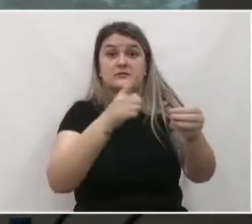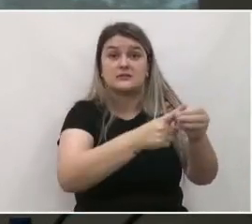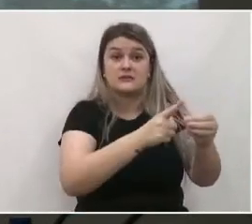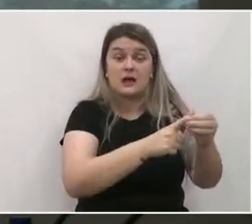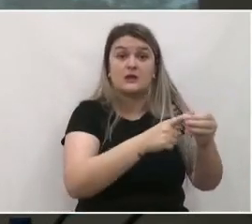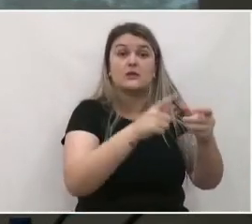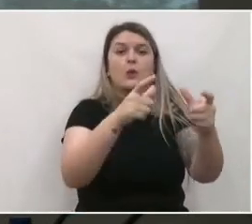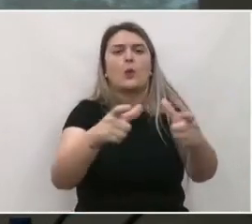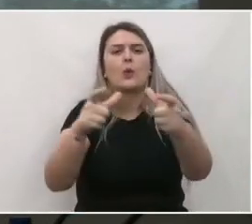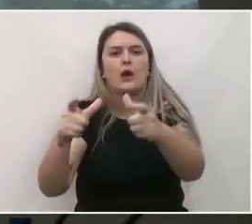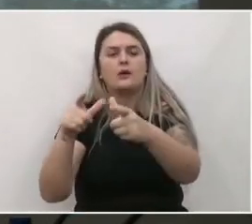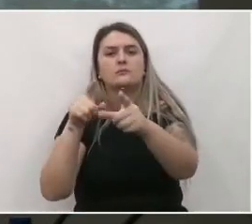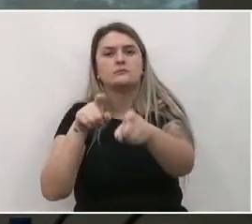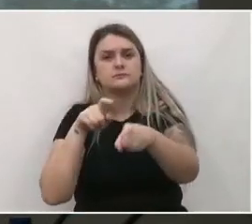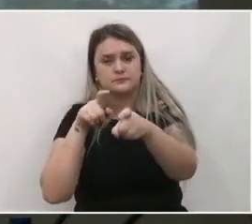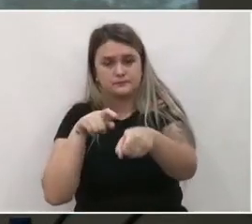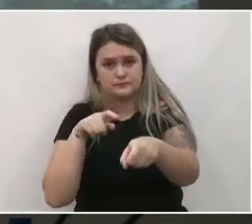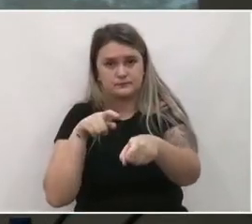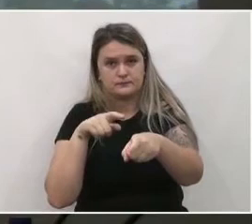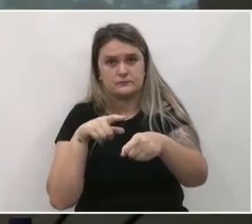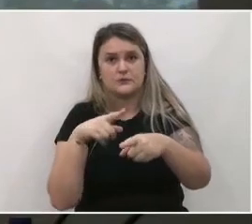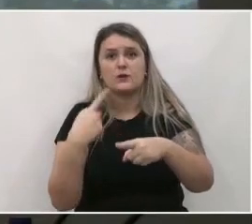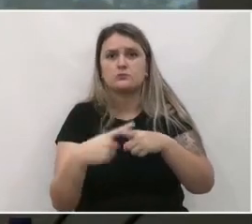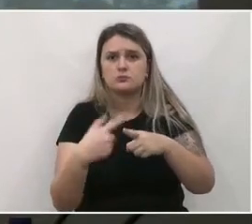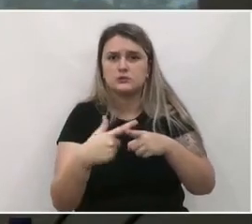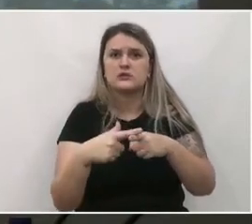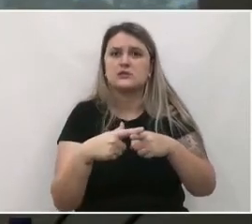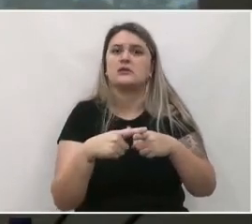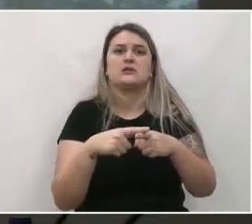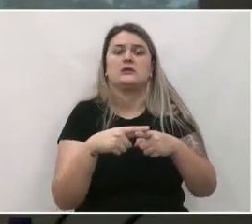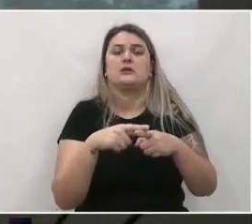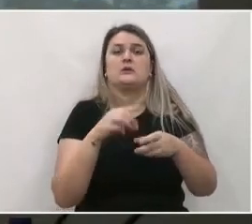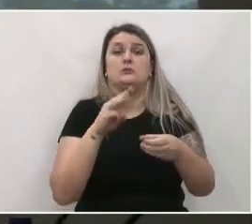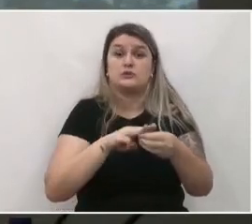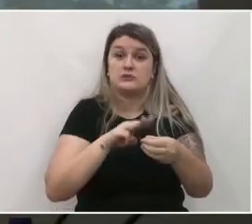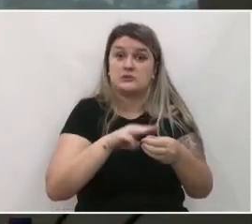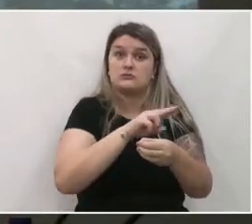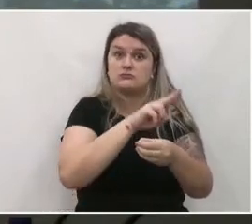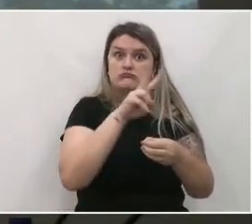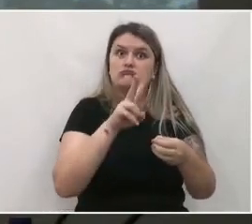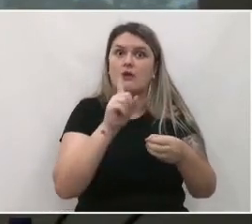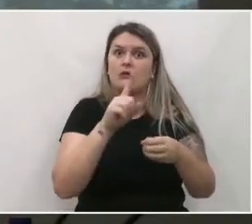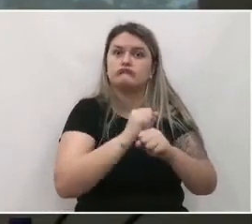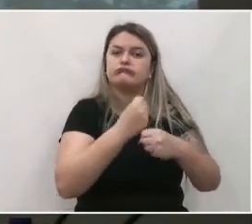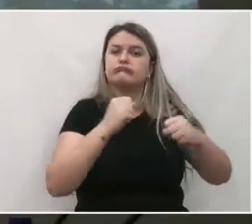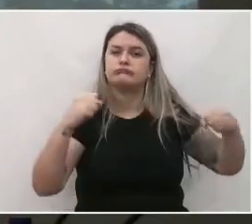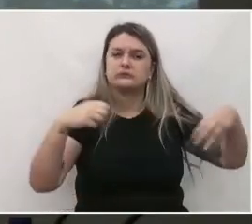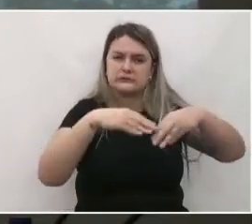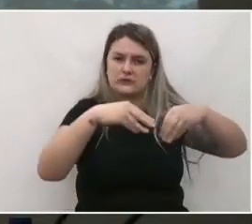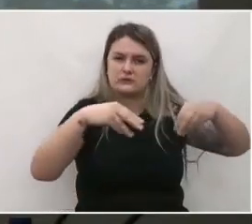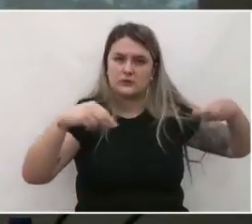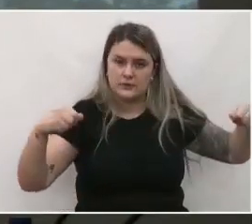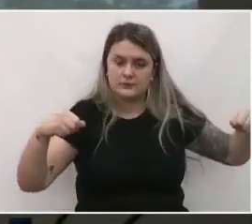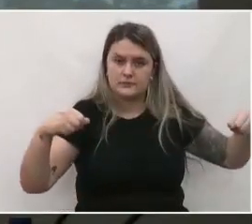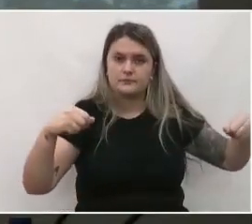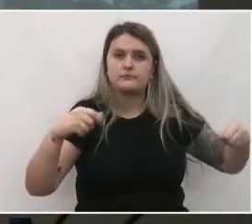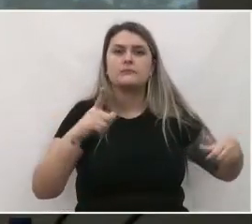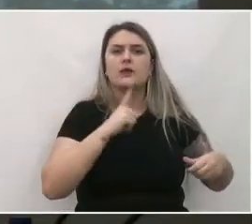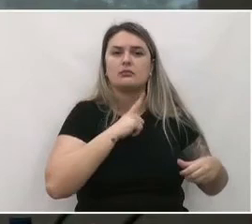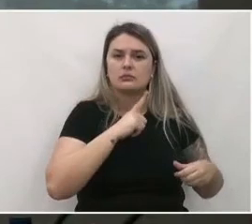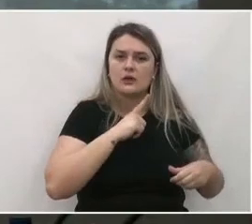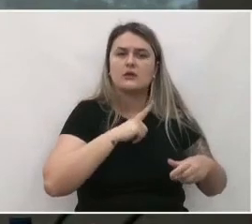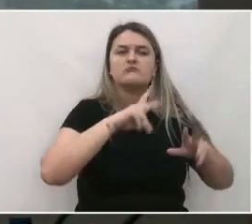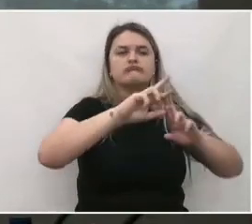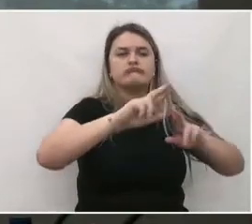especialmente num município de grandes dimensões, como é a União da Vitória, que possui a